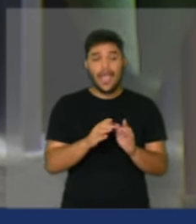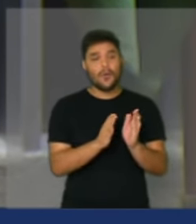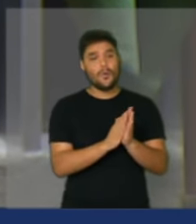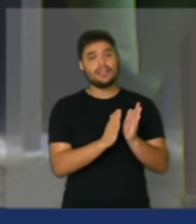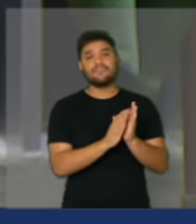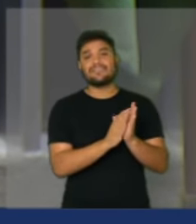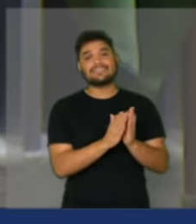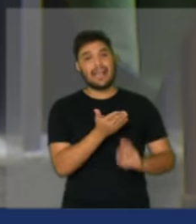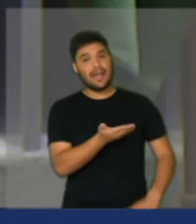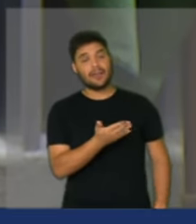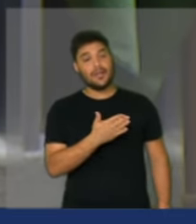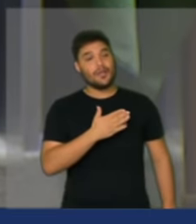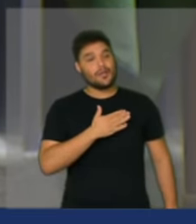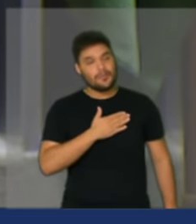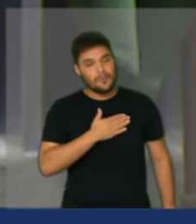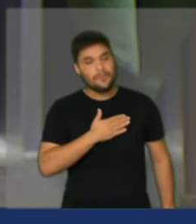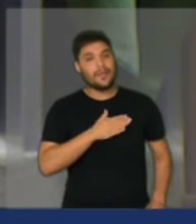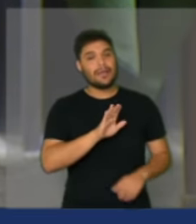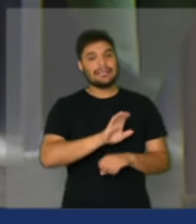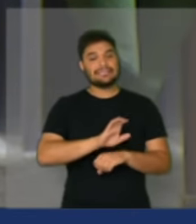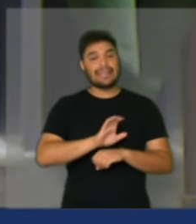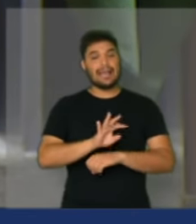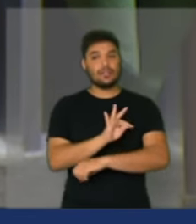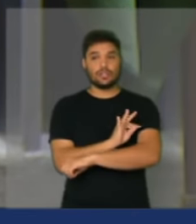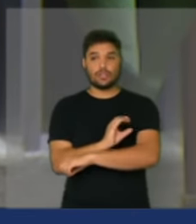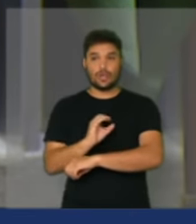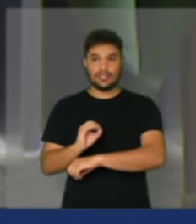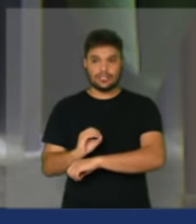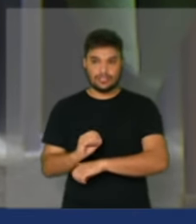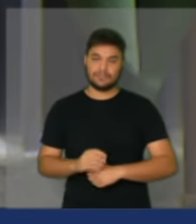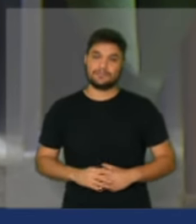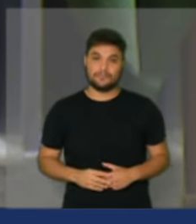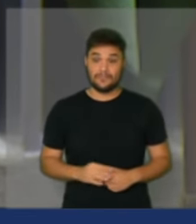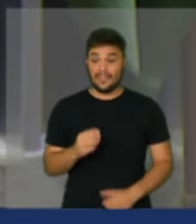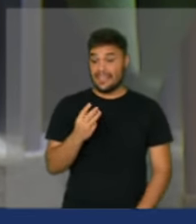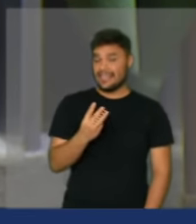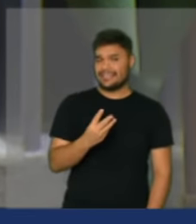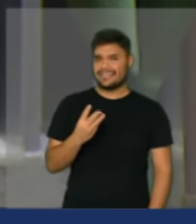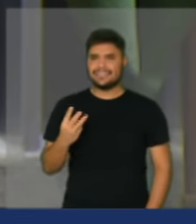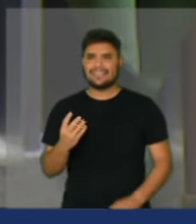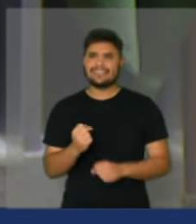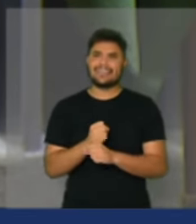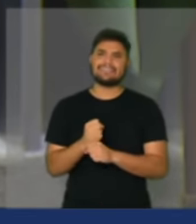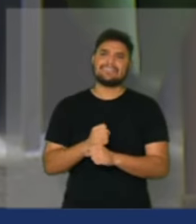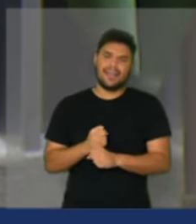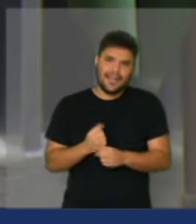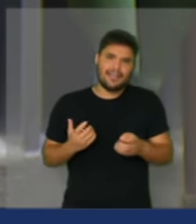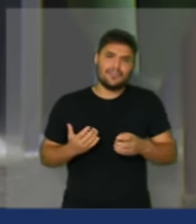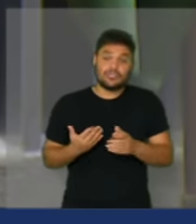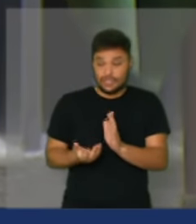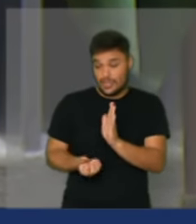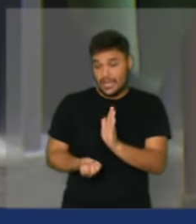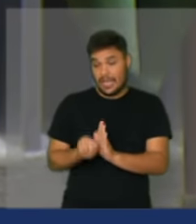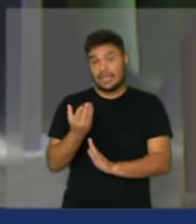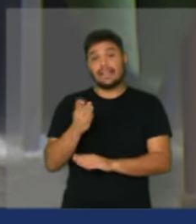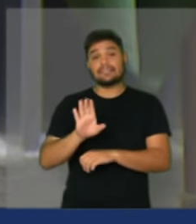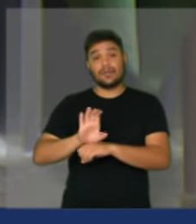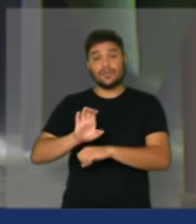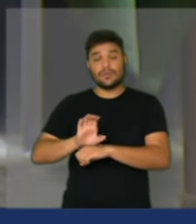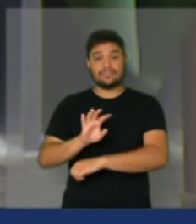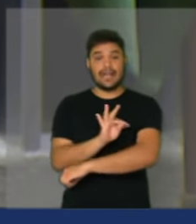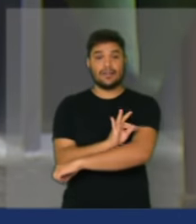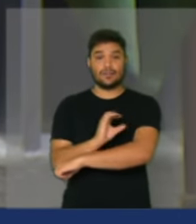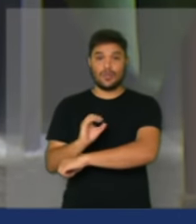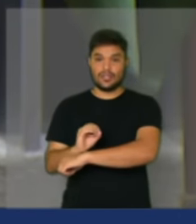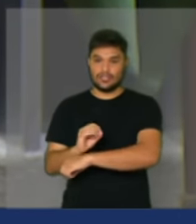do meu querido Estado de Tocantins, trinta e três anos da criação do Estado do